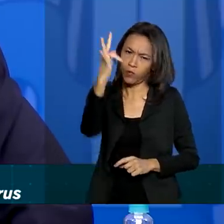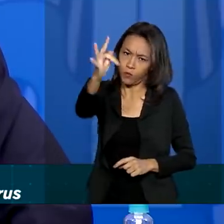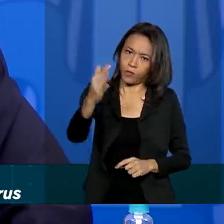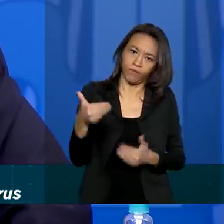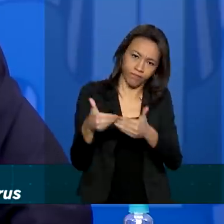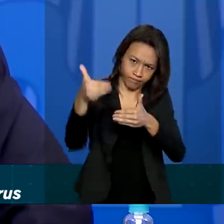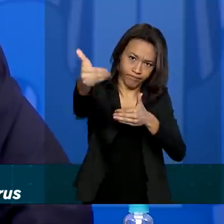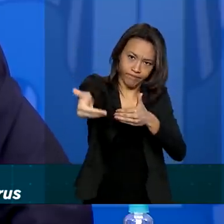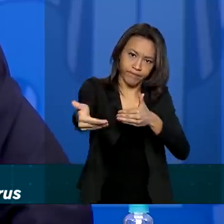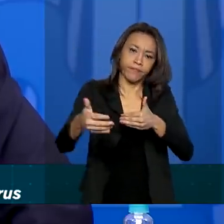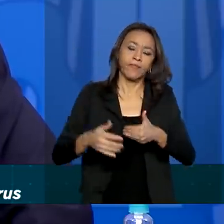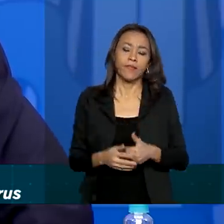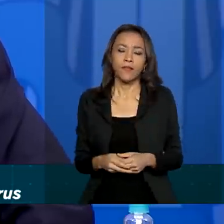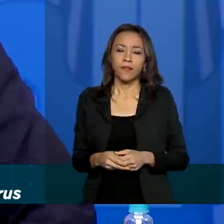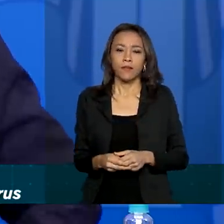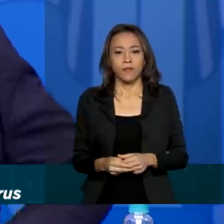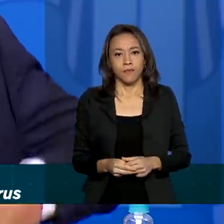próximo,